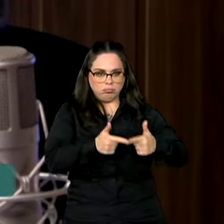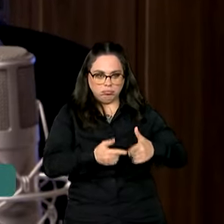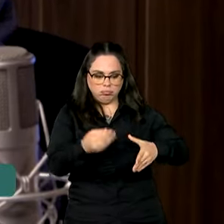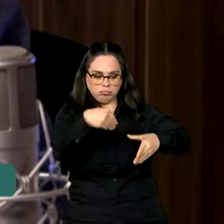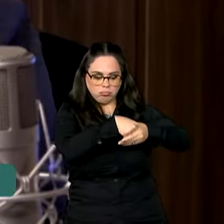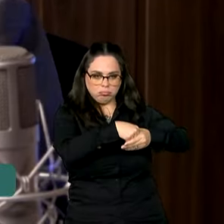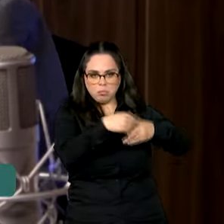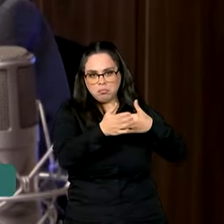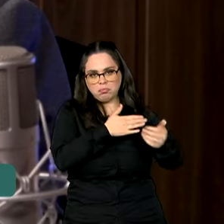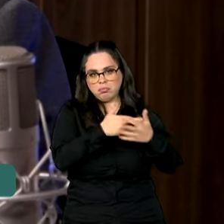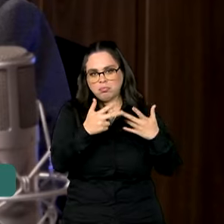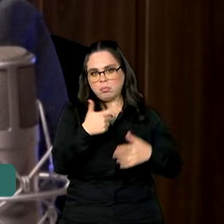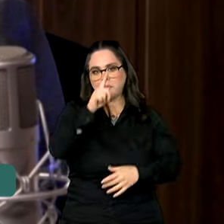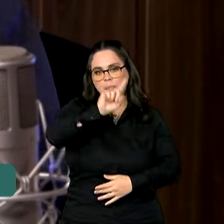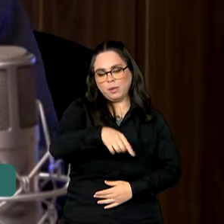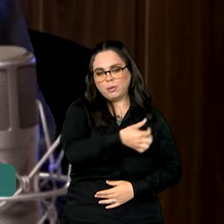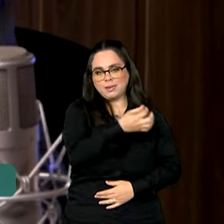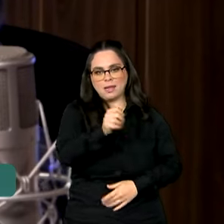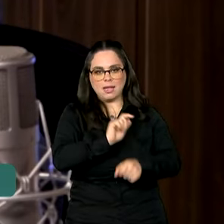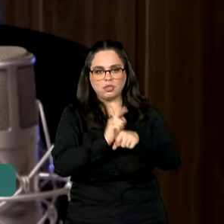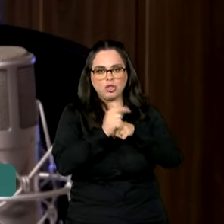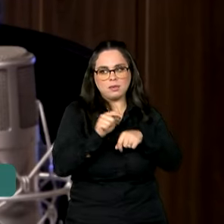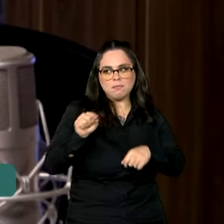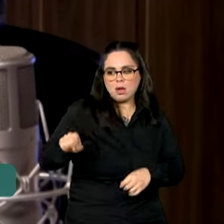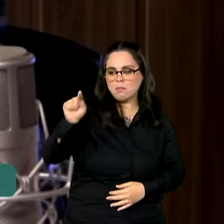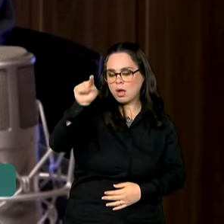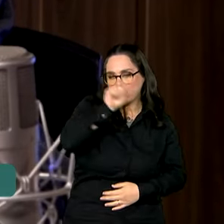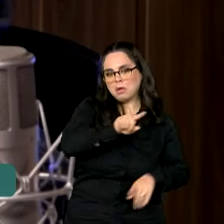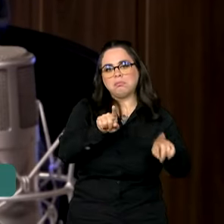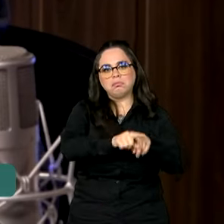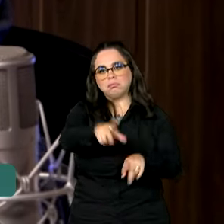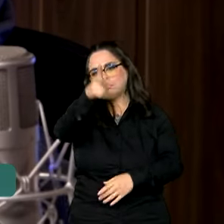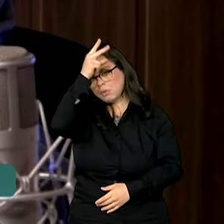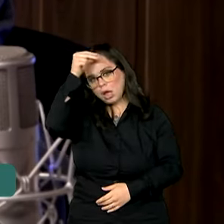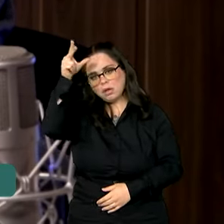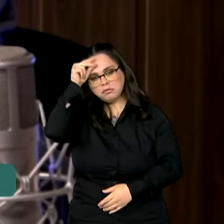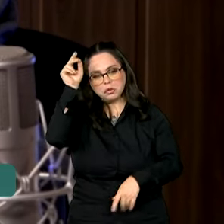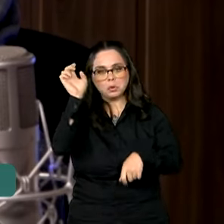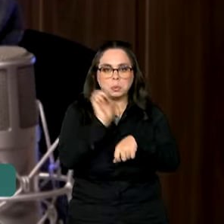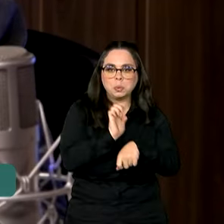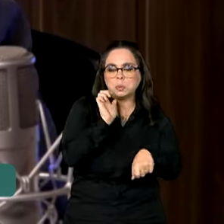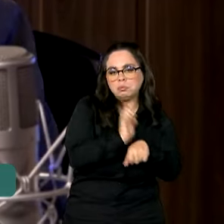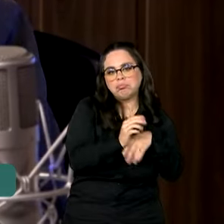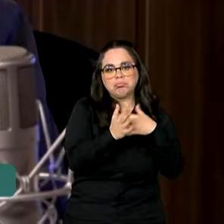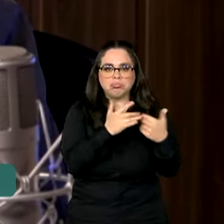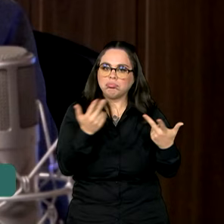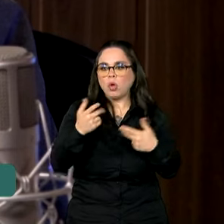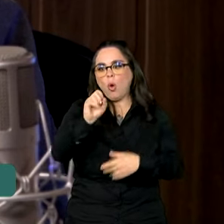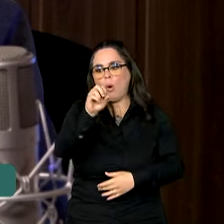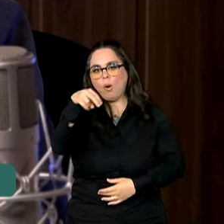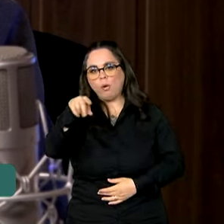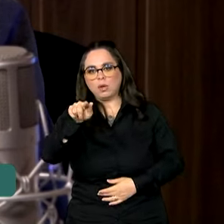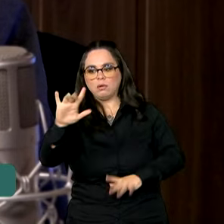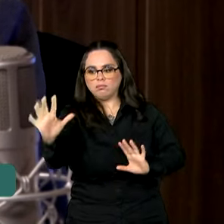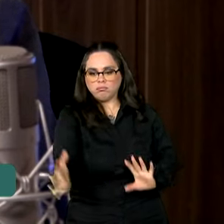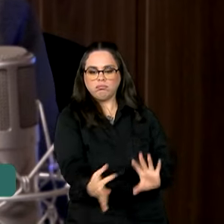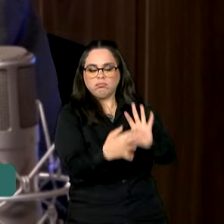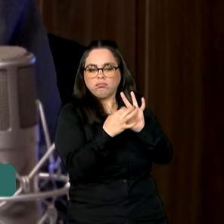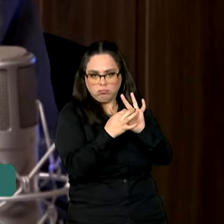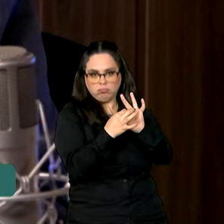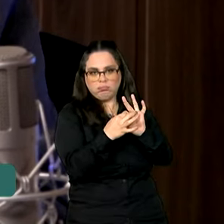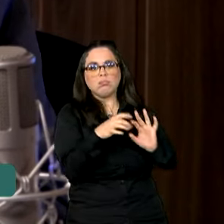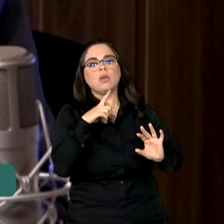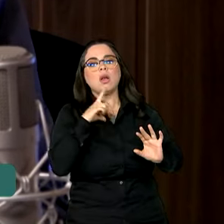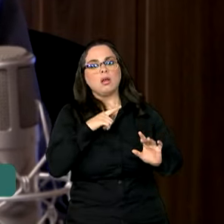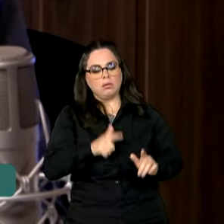qualquer uma das 1.600 agências, em qualquer uma das prefeituras, estados, organizações não-governamentais que nós temos convênios,